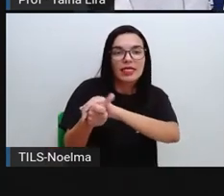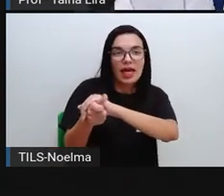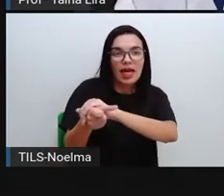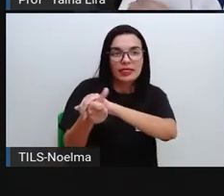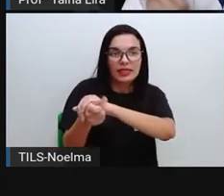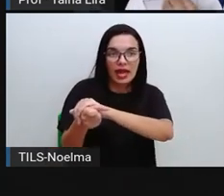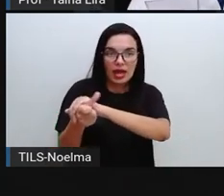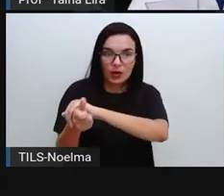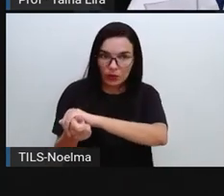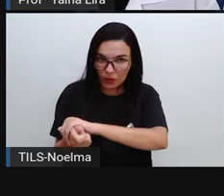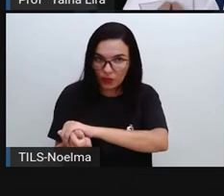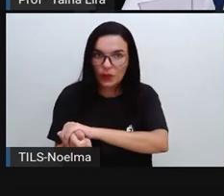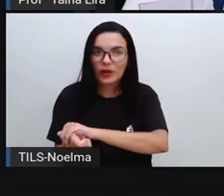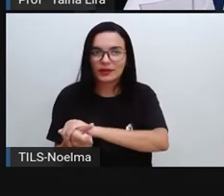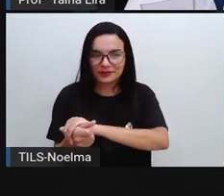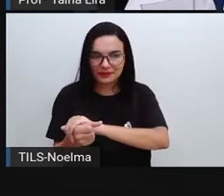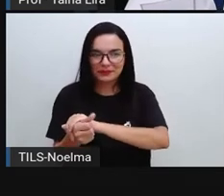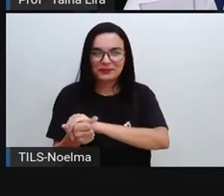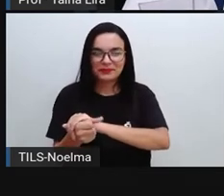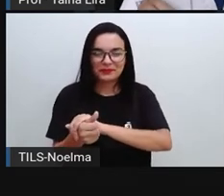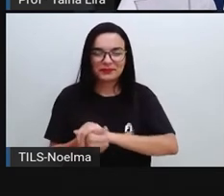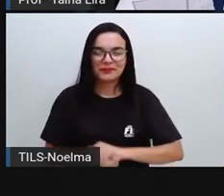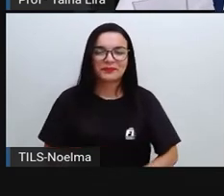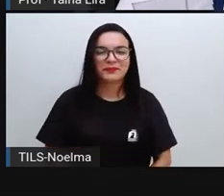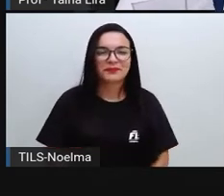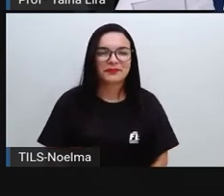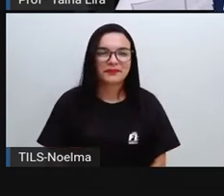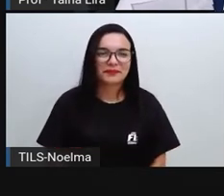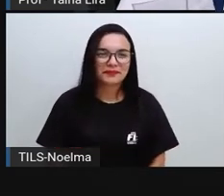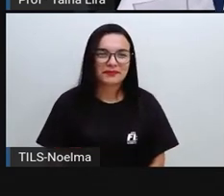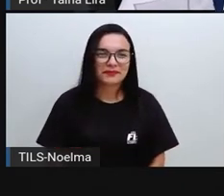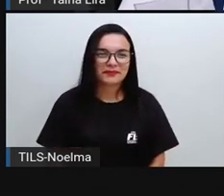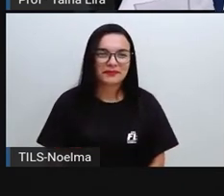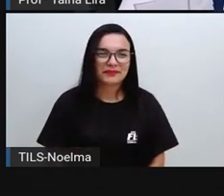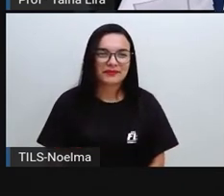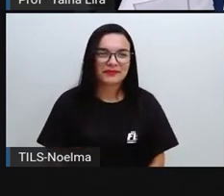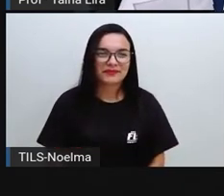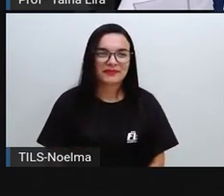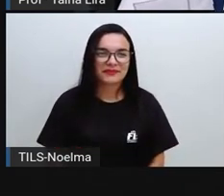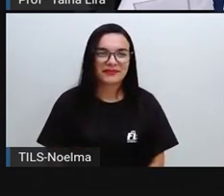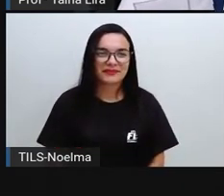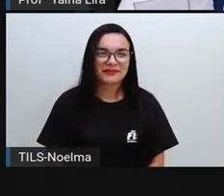que não tem pelos, que é a tartaruga, tá?